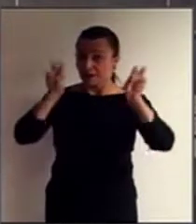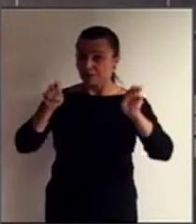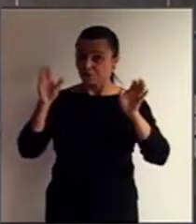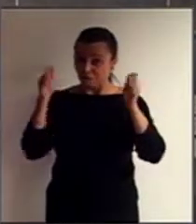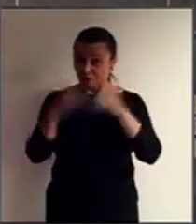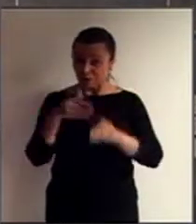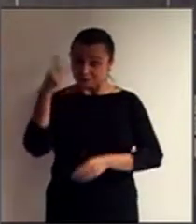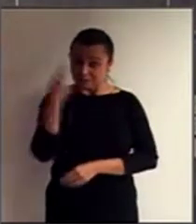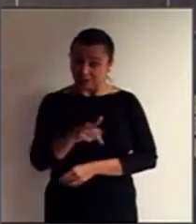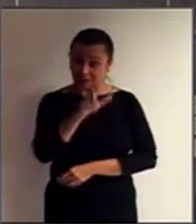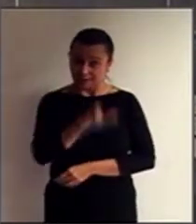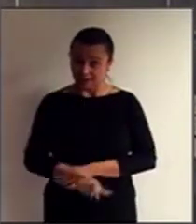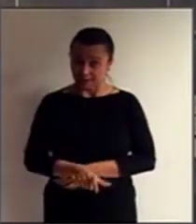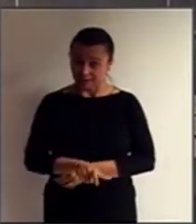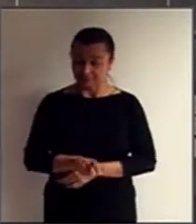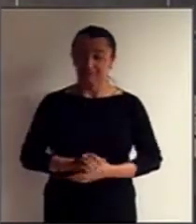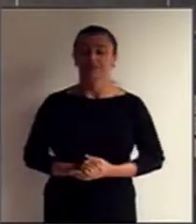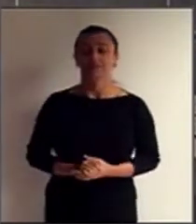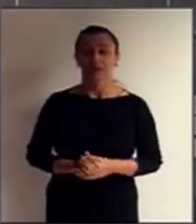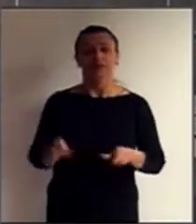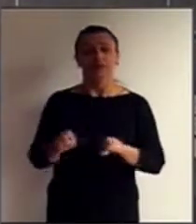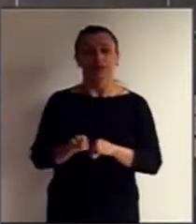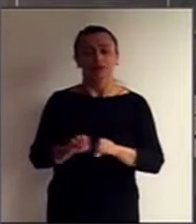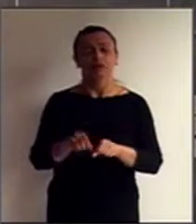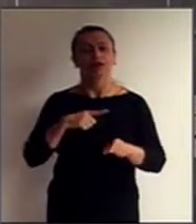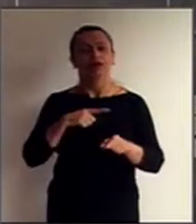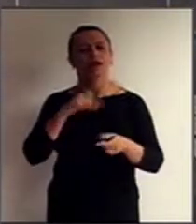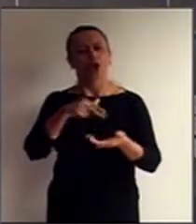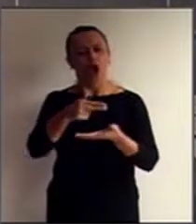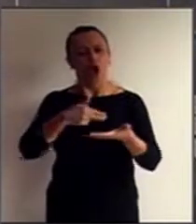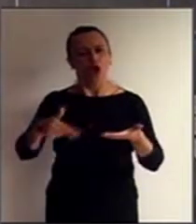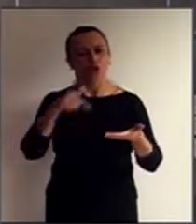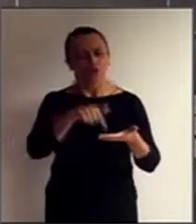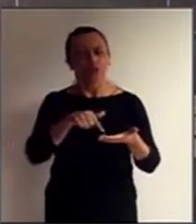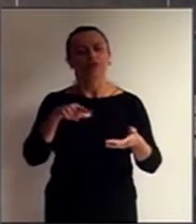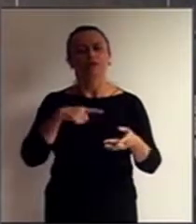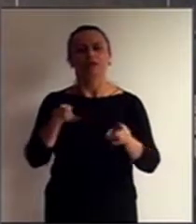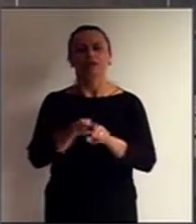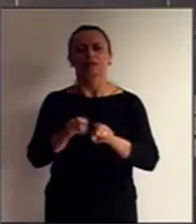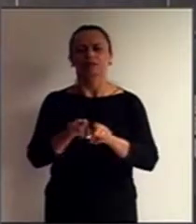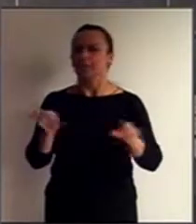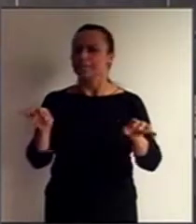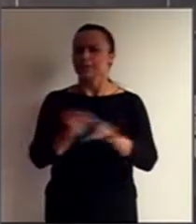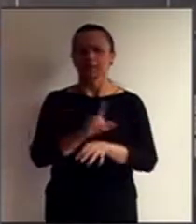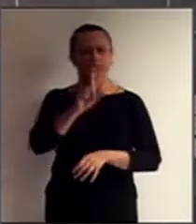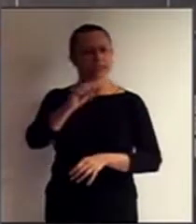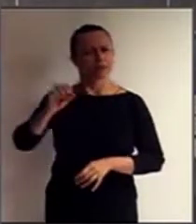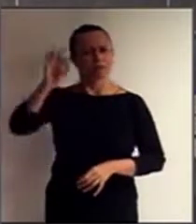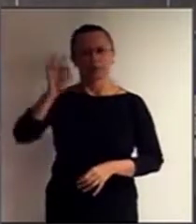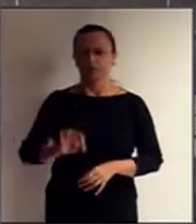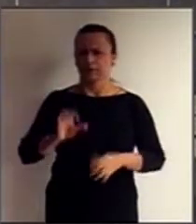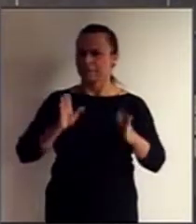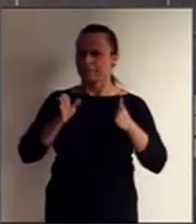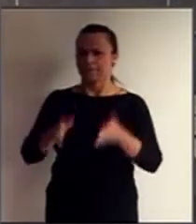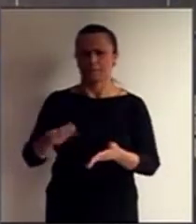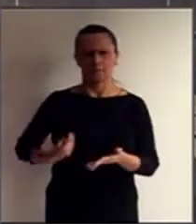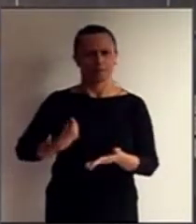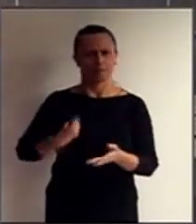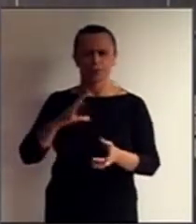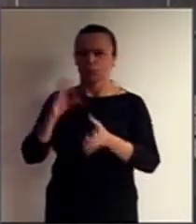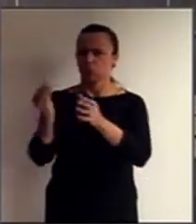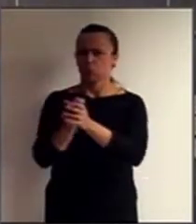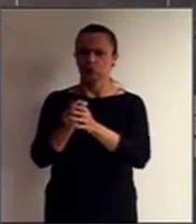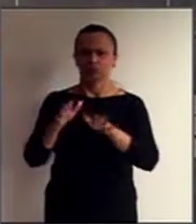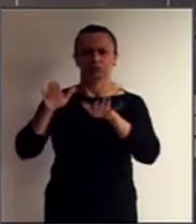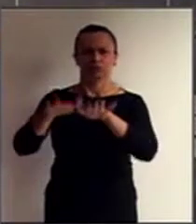diretamente, sendo também, nos princípios da Convenção, a plena e efetiva participação em sua inclusão na sociedade.